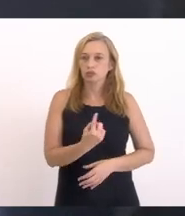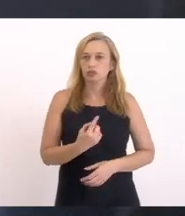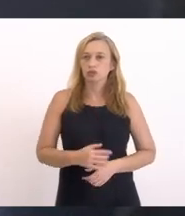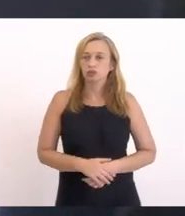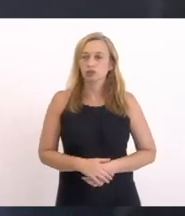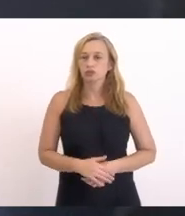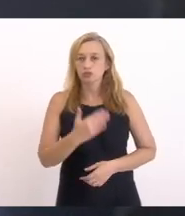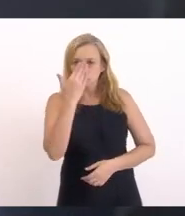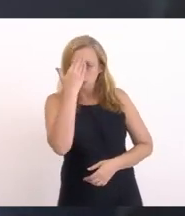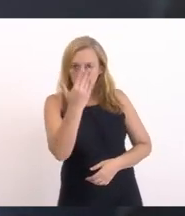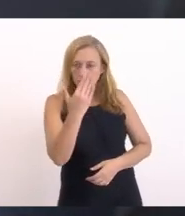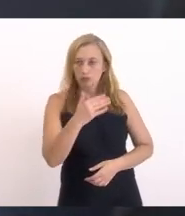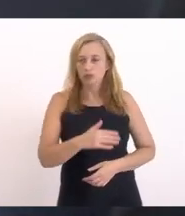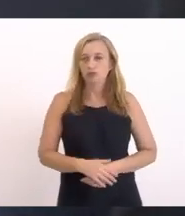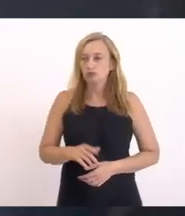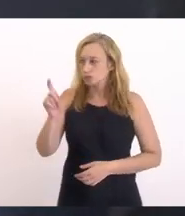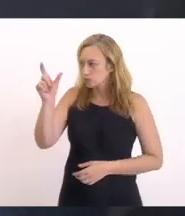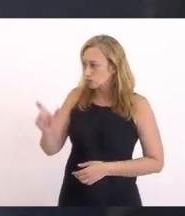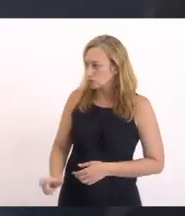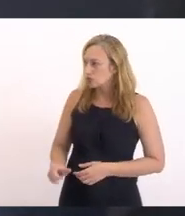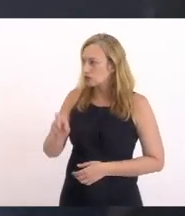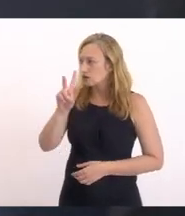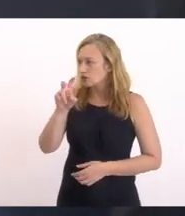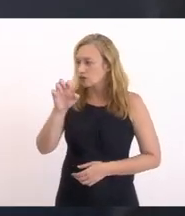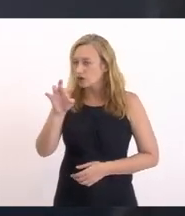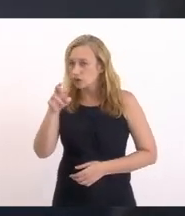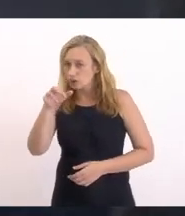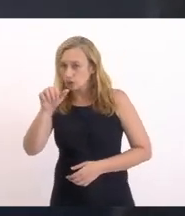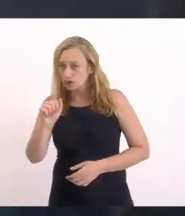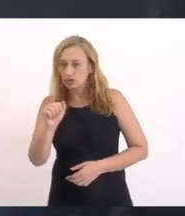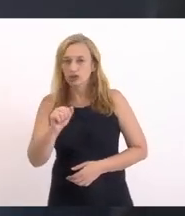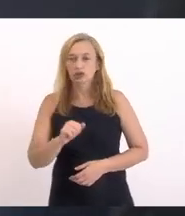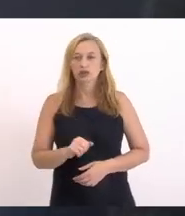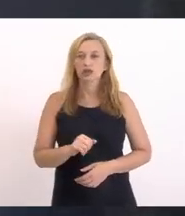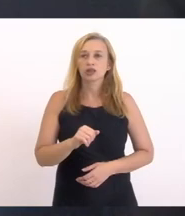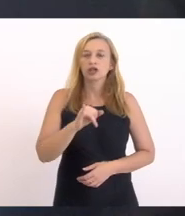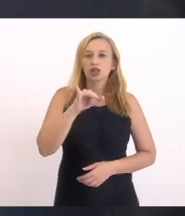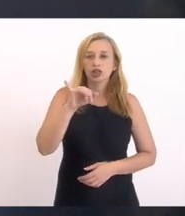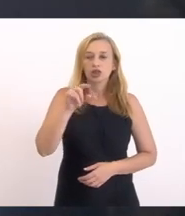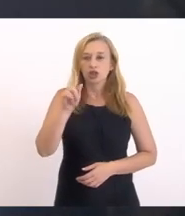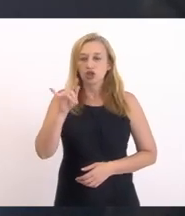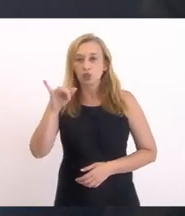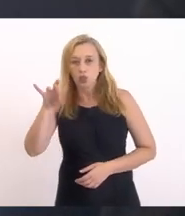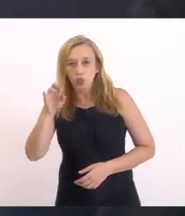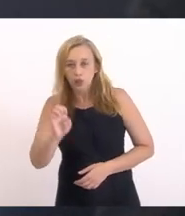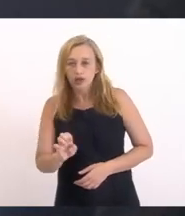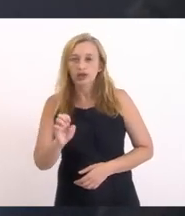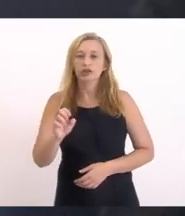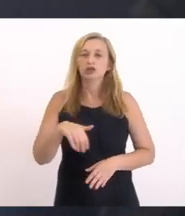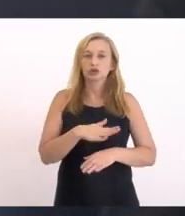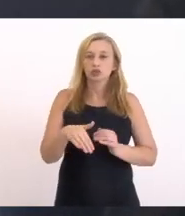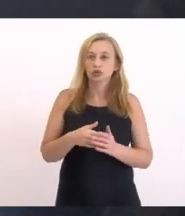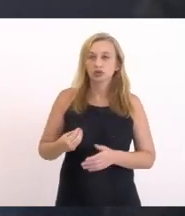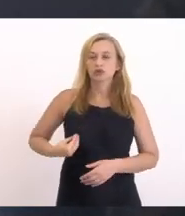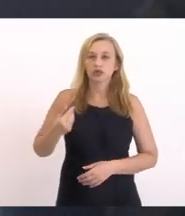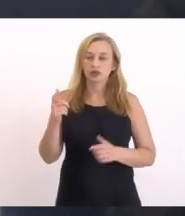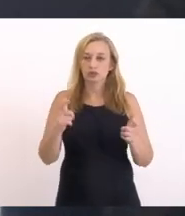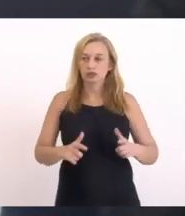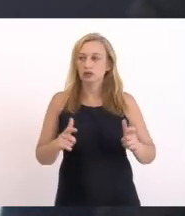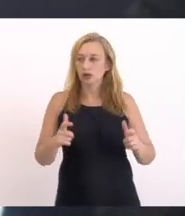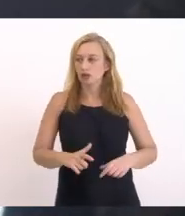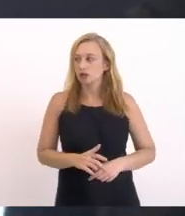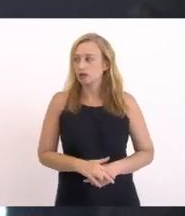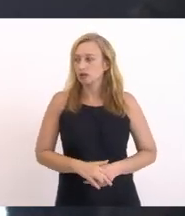Que eu agradeço Aqui na figura Da Verônica e do Guerra Que está o Yuri Está a Letícia Estão todos aqui presentes